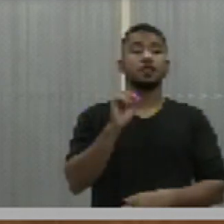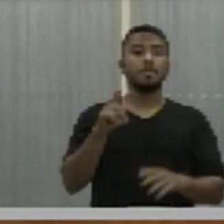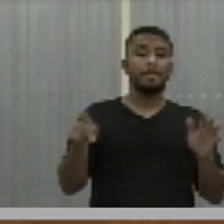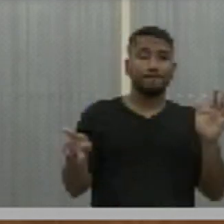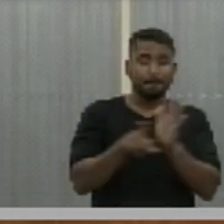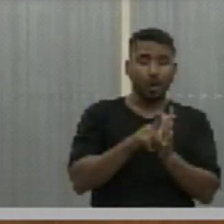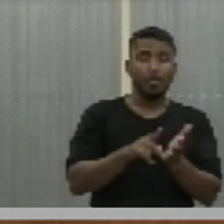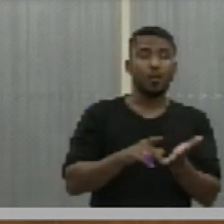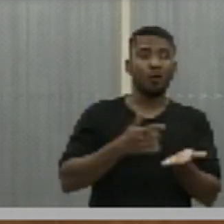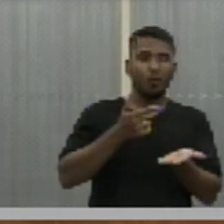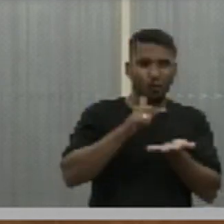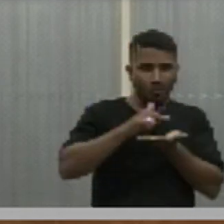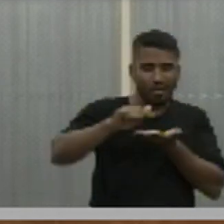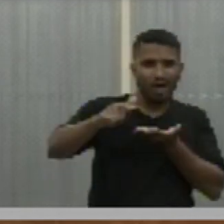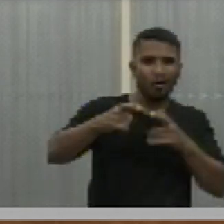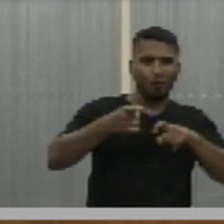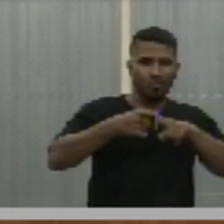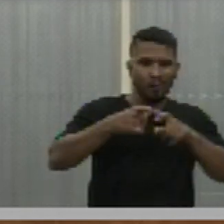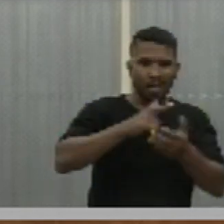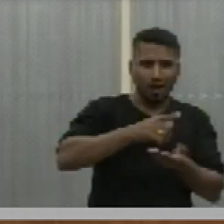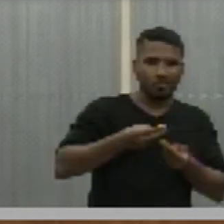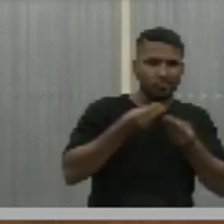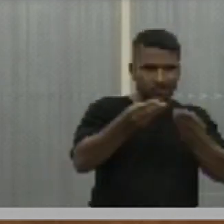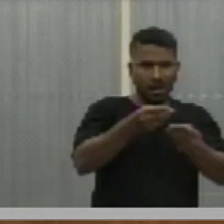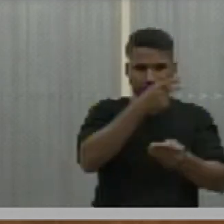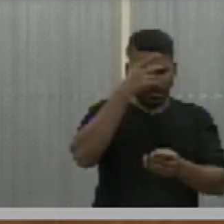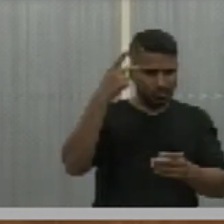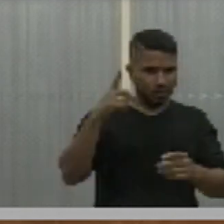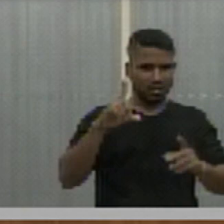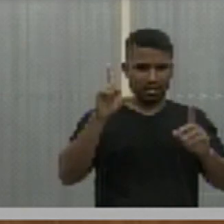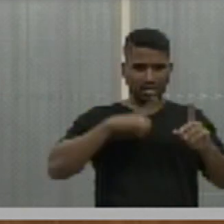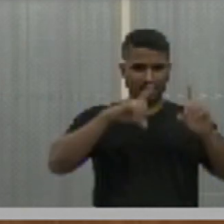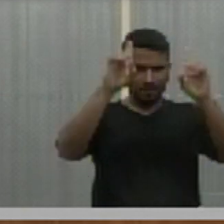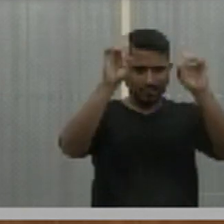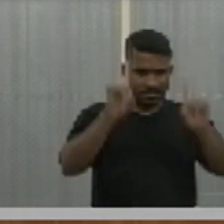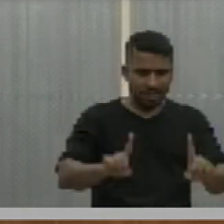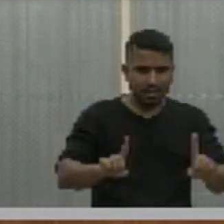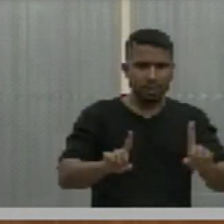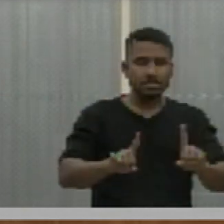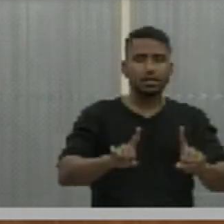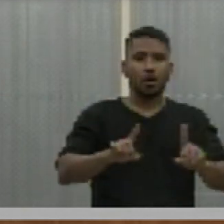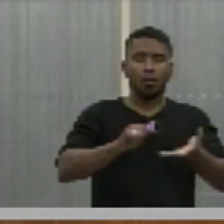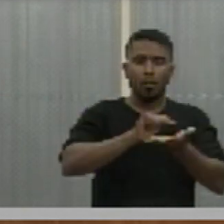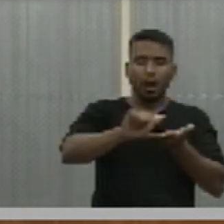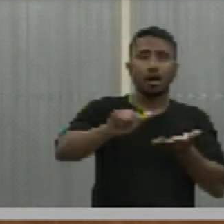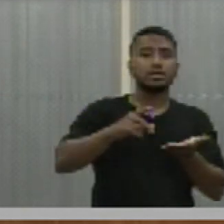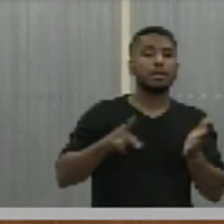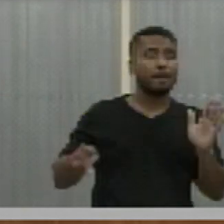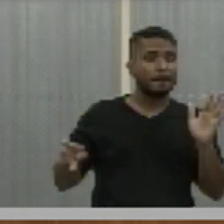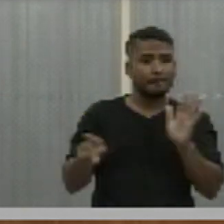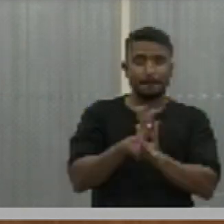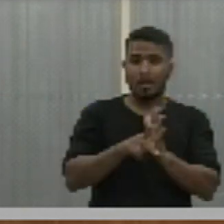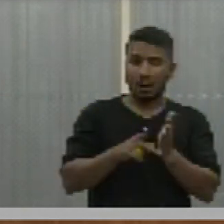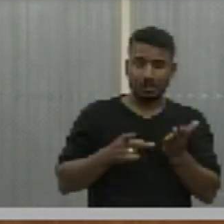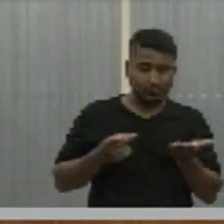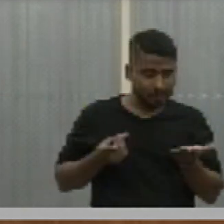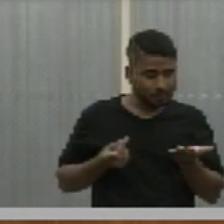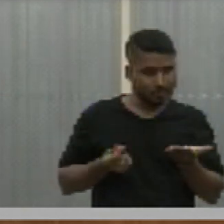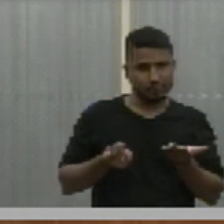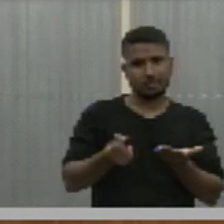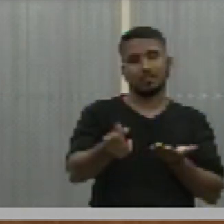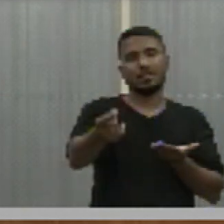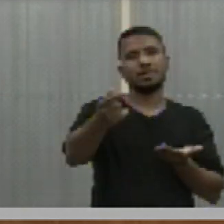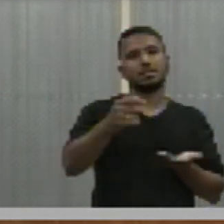laudo médico perencial, que atesta deficiências físicas, mentais, intelectuais ou sensoriais de caráter irreversível ou